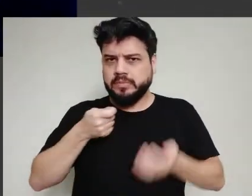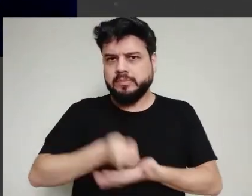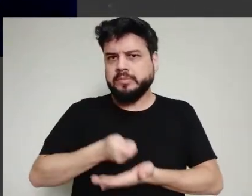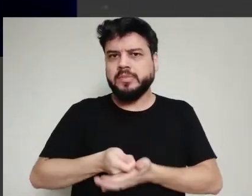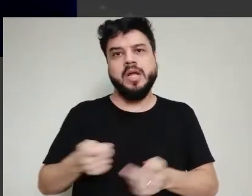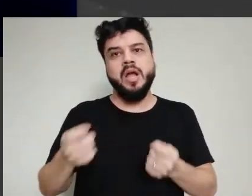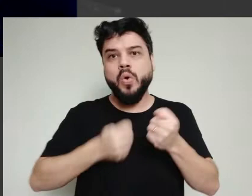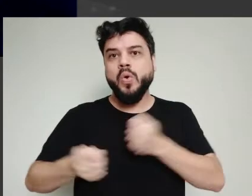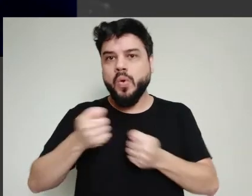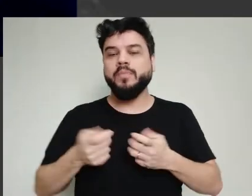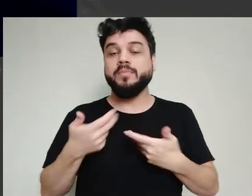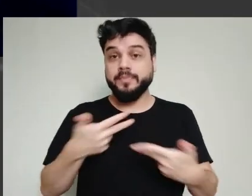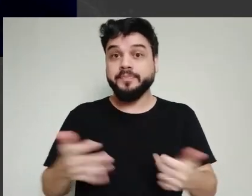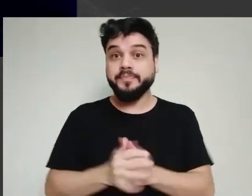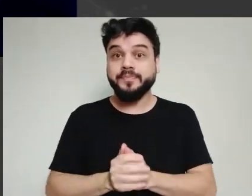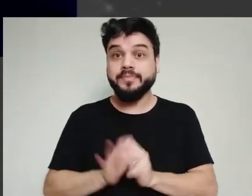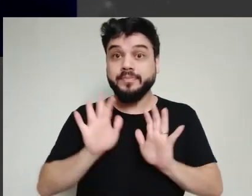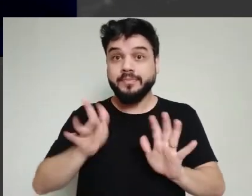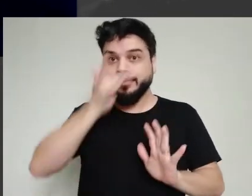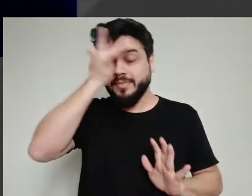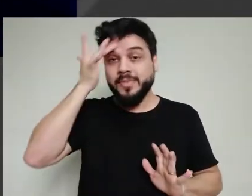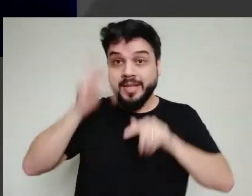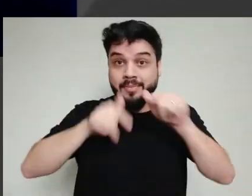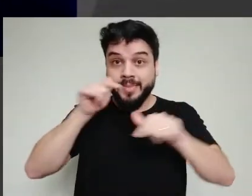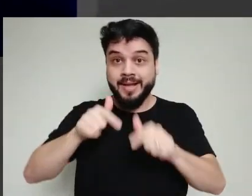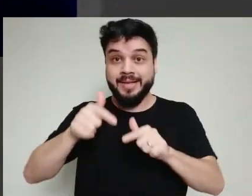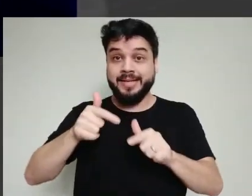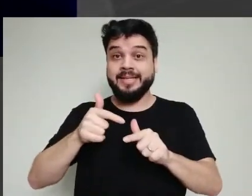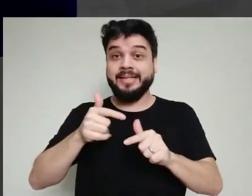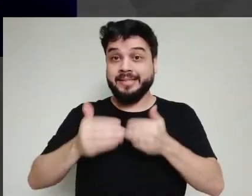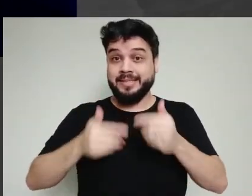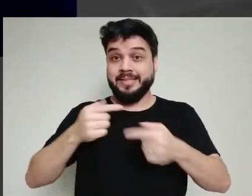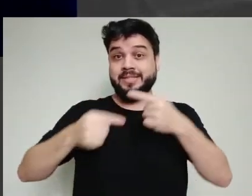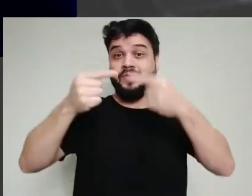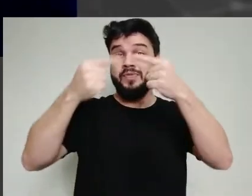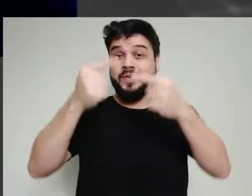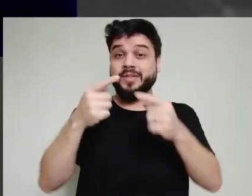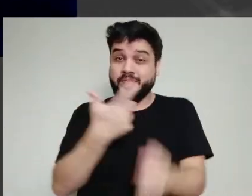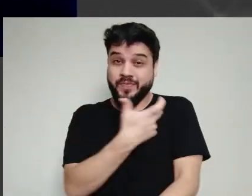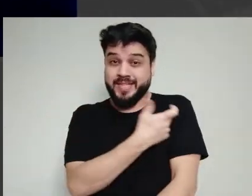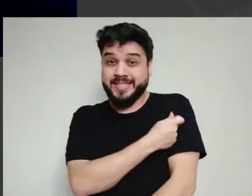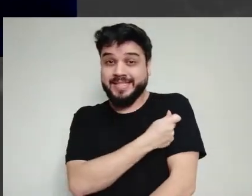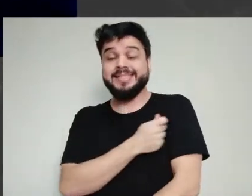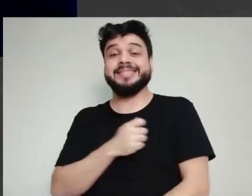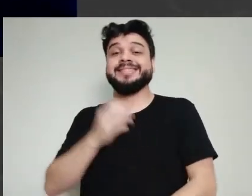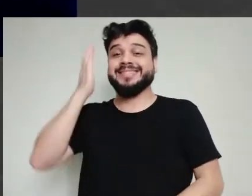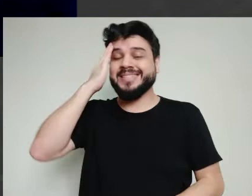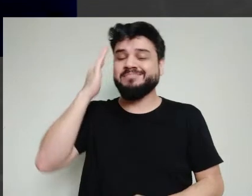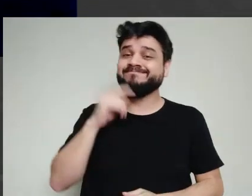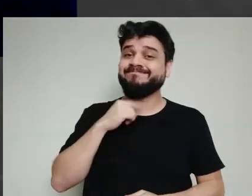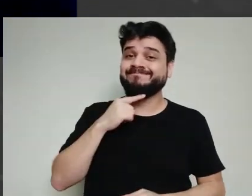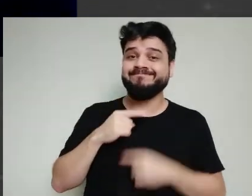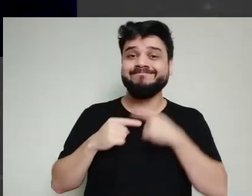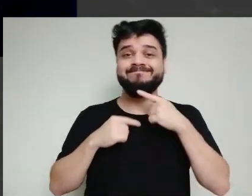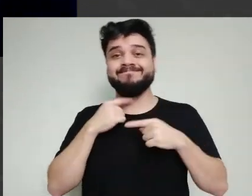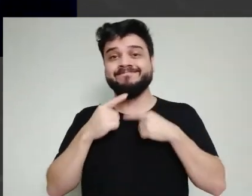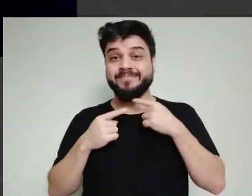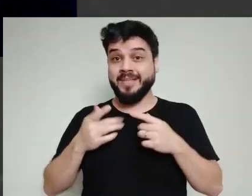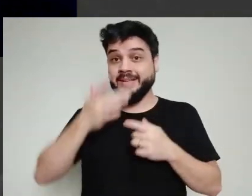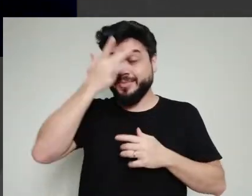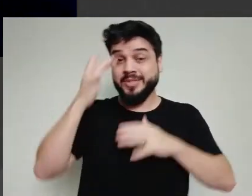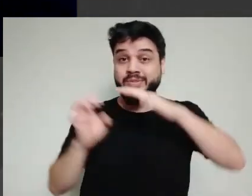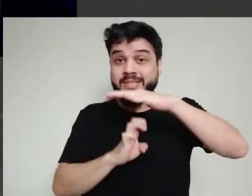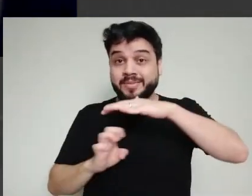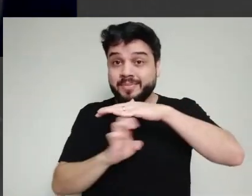a gente tem muitos questionamentos, que as empresas, nenhuma das empresas que estão testando, elas são capazes de